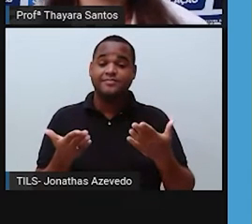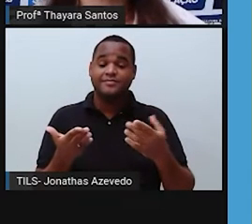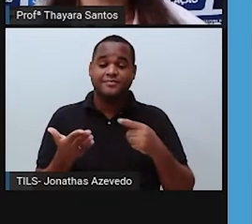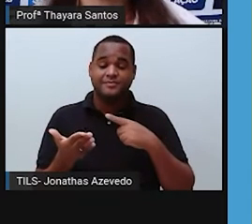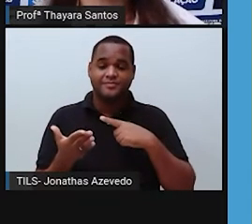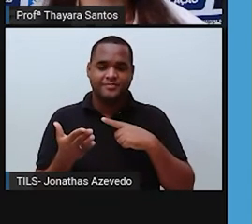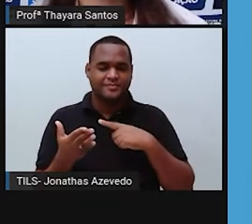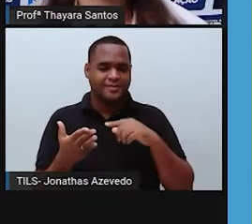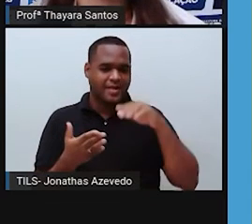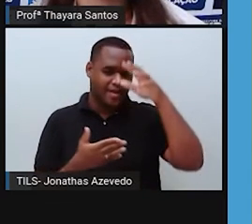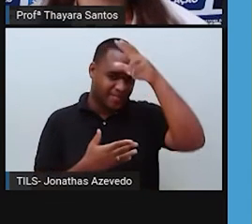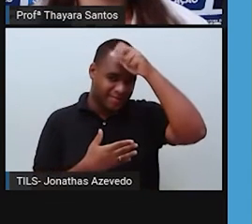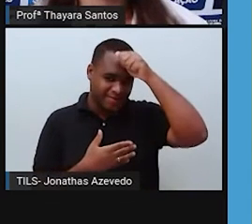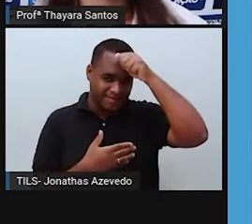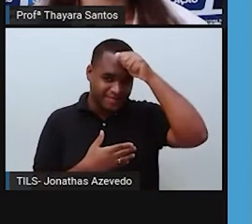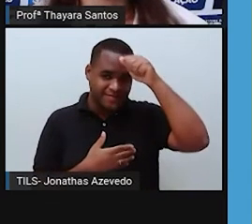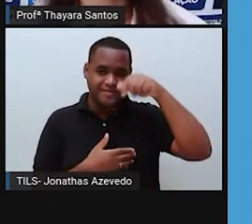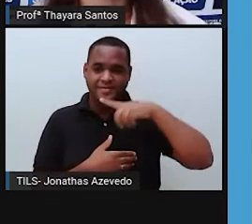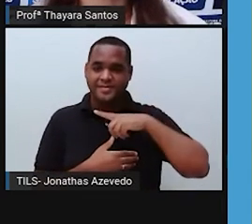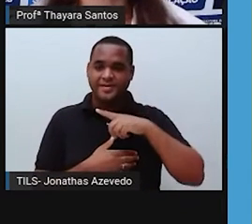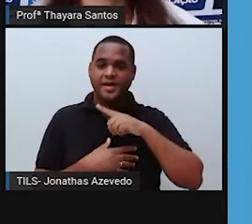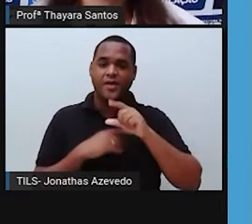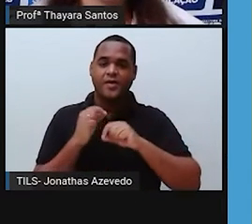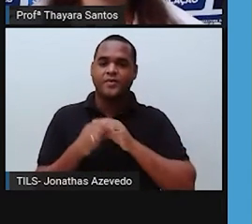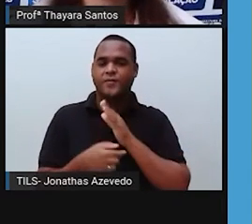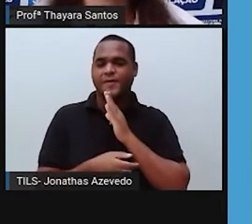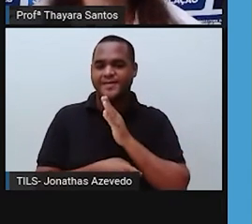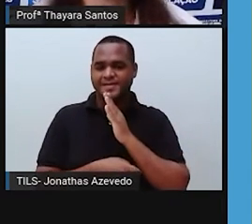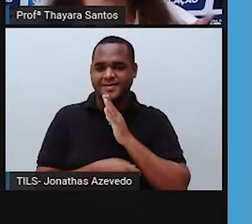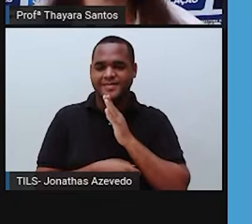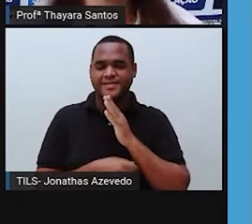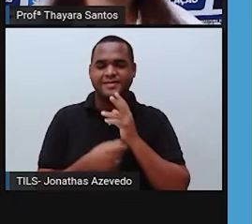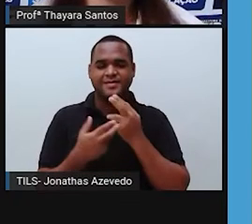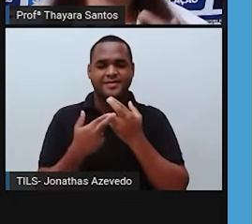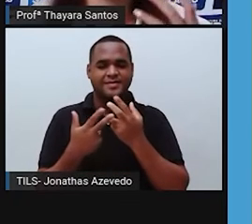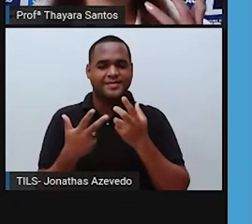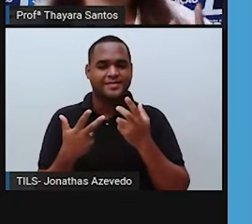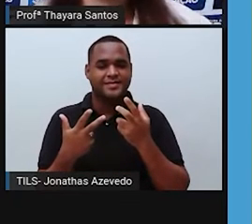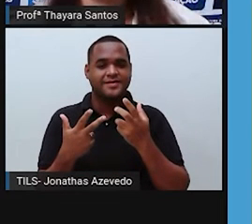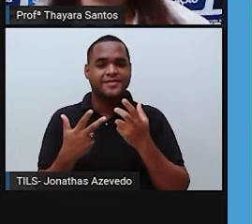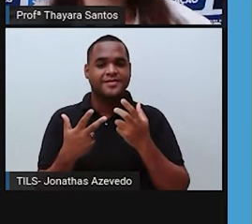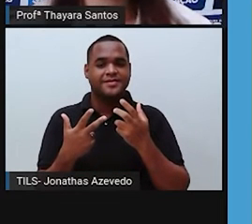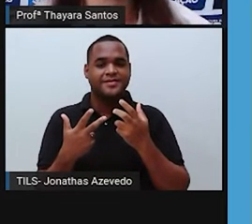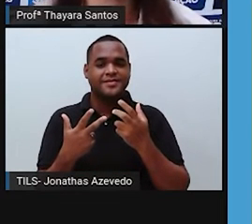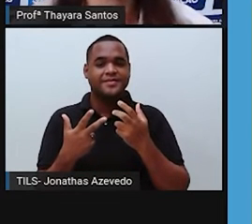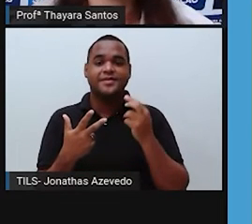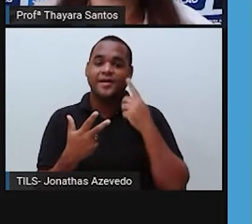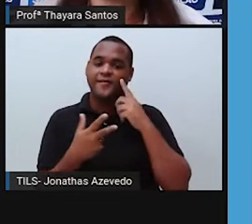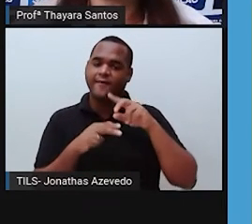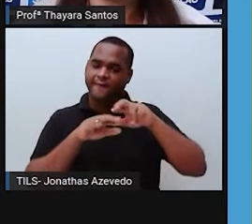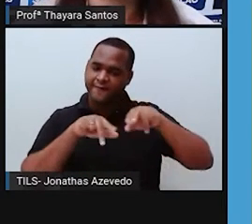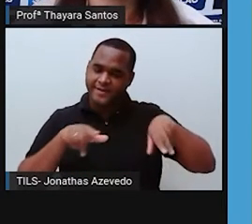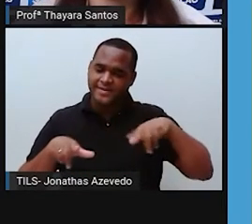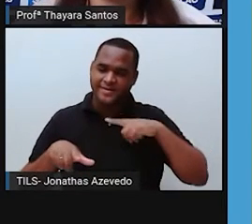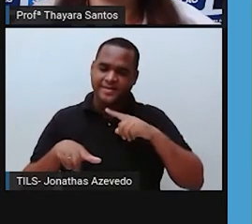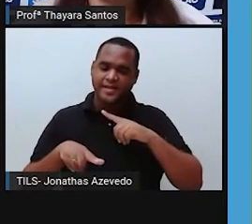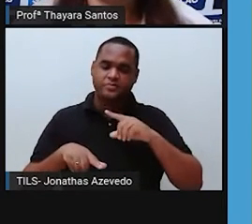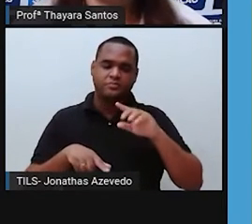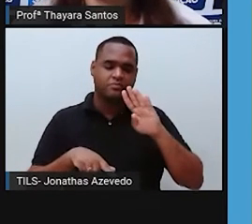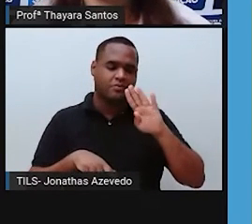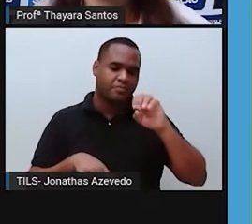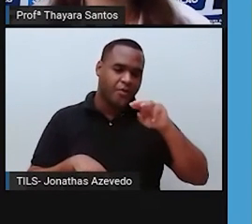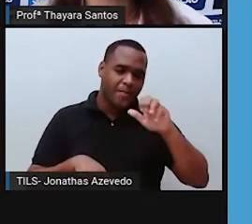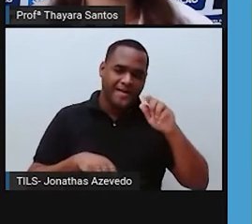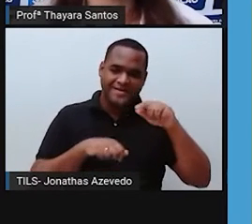ele é conhecido por ser o maior e mais diverso bioma do país.